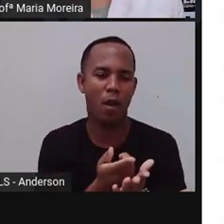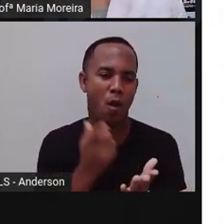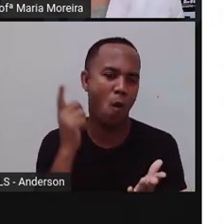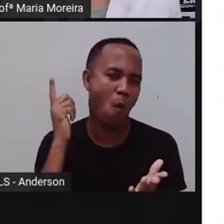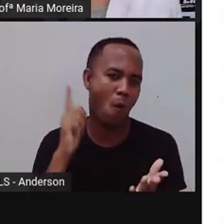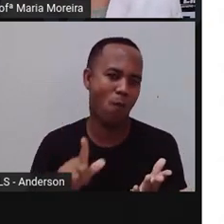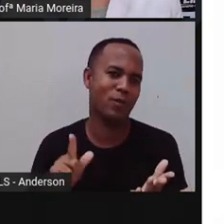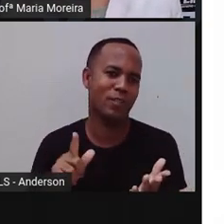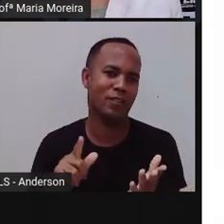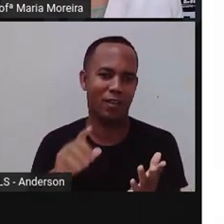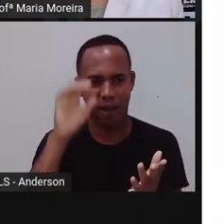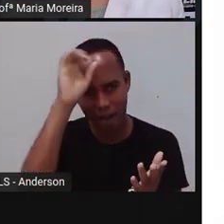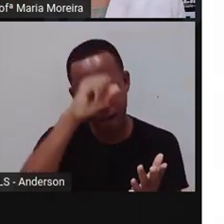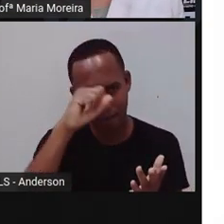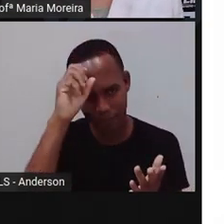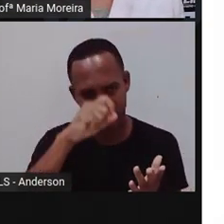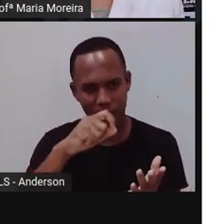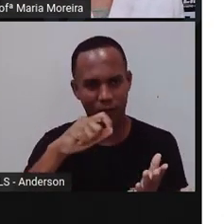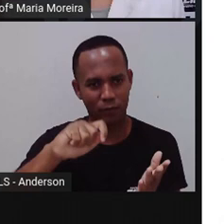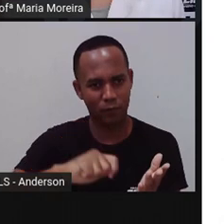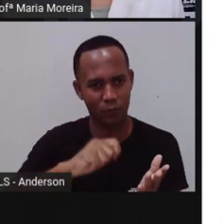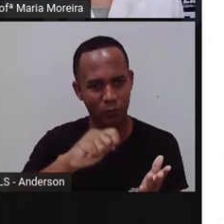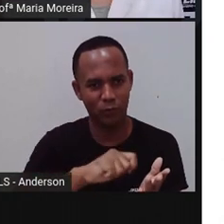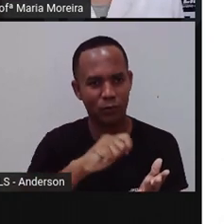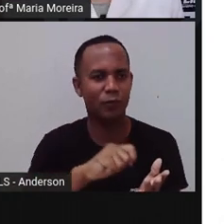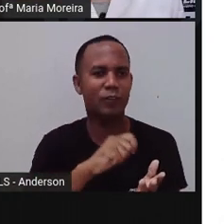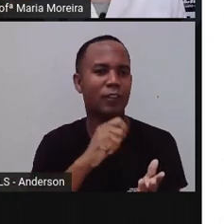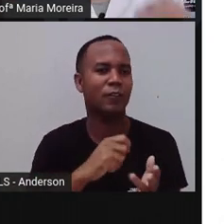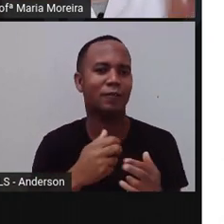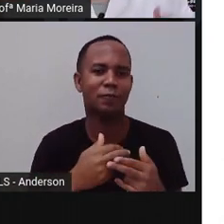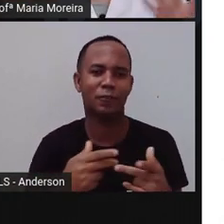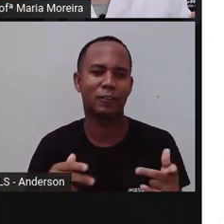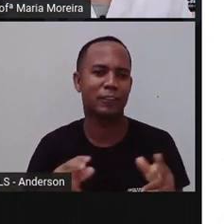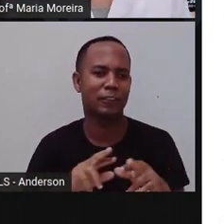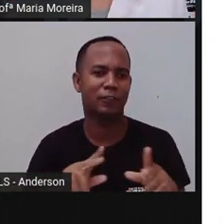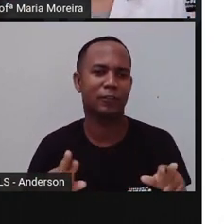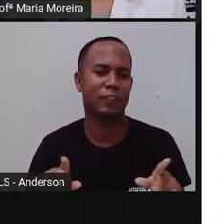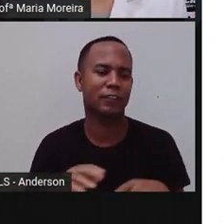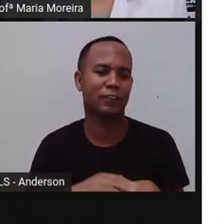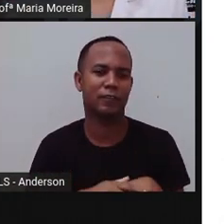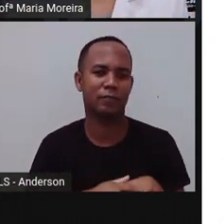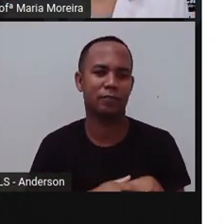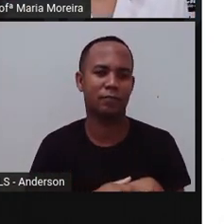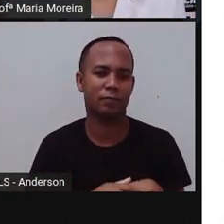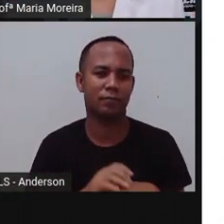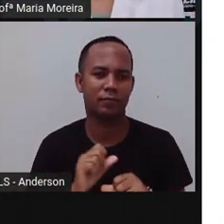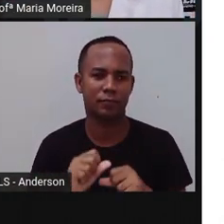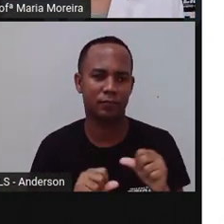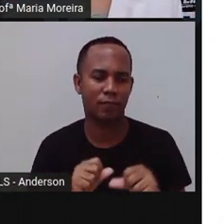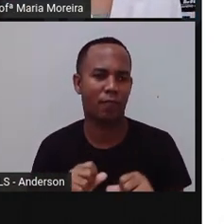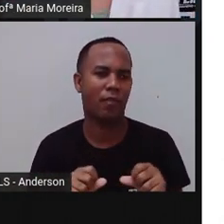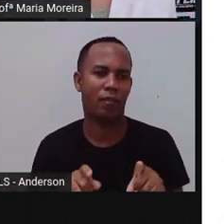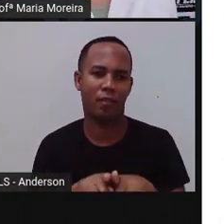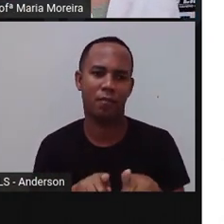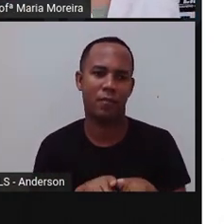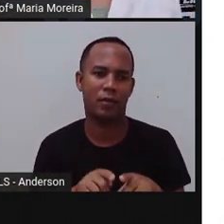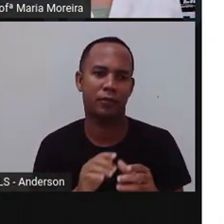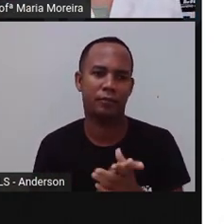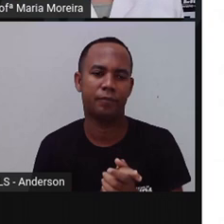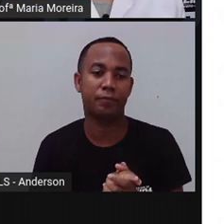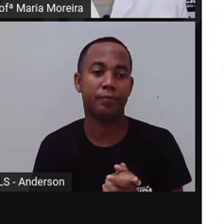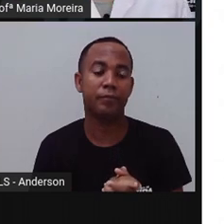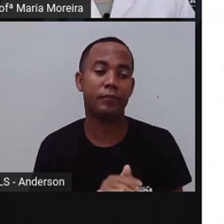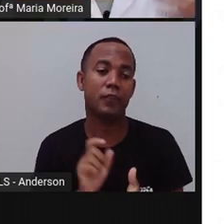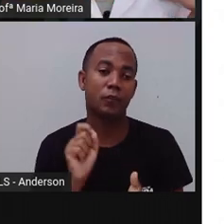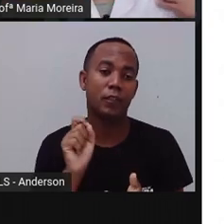uma máquina de costura e aprendi. E fiz Josefina. Pois é, Josefina e várias outras coisas que a Pro acaba fazendo aí com a máquina de costura dela. Então,